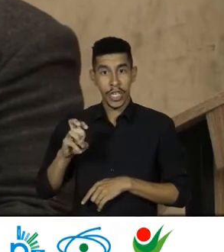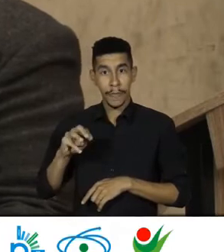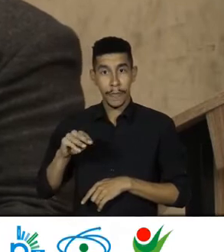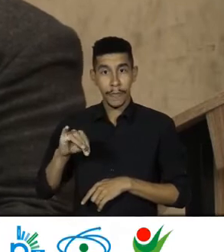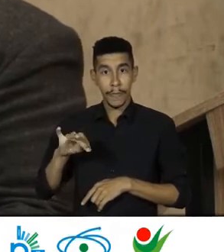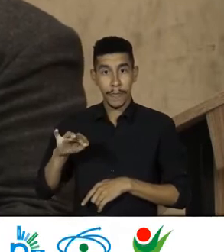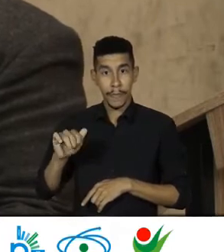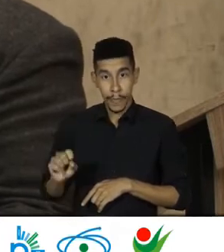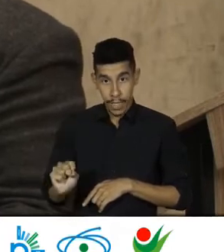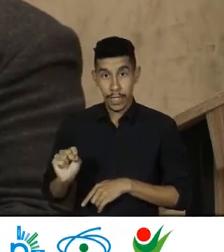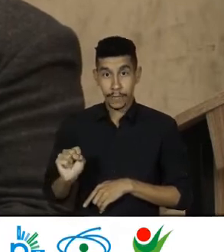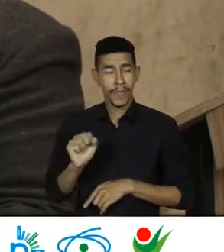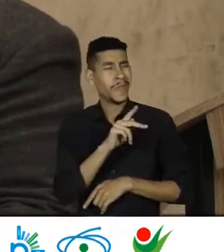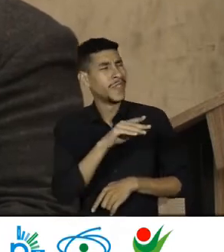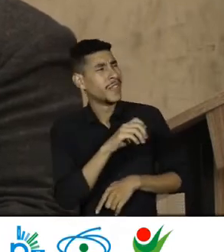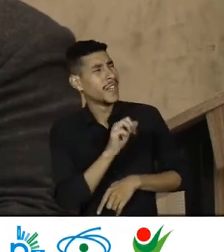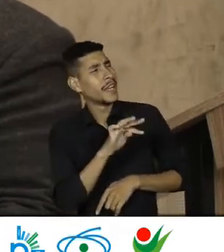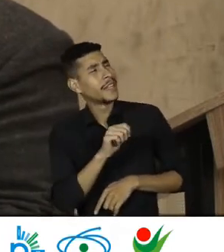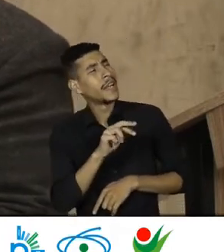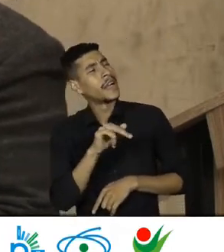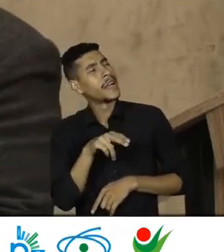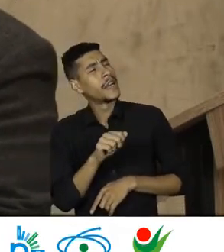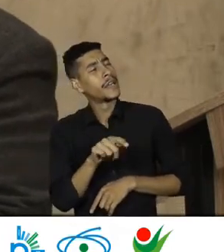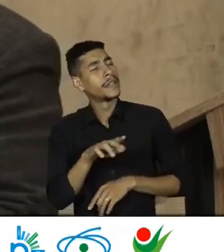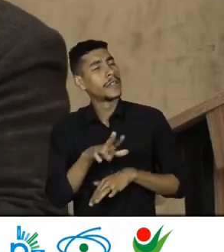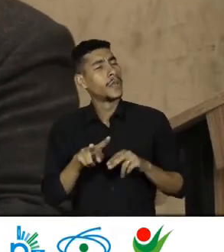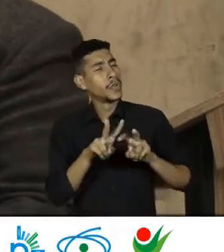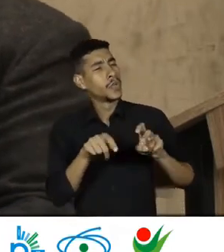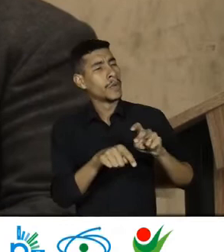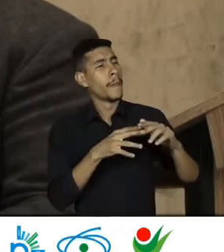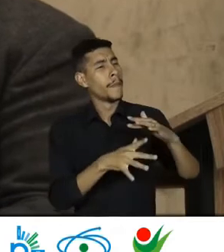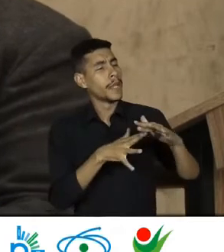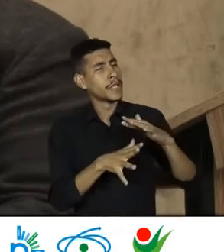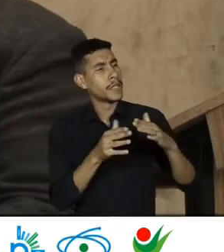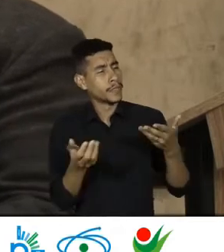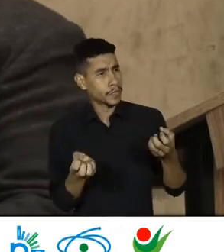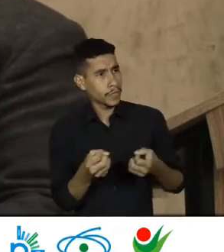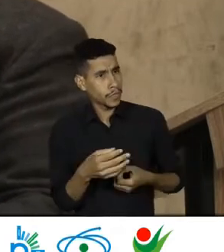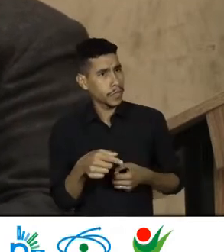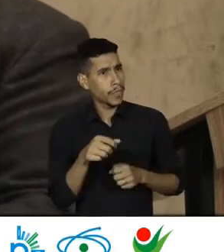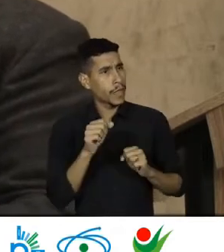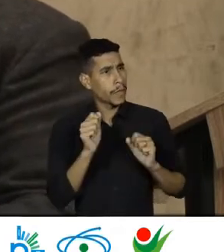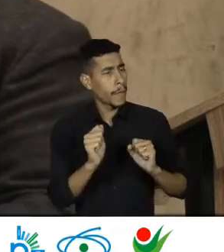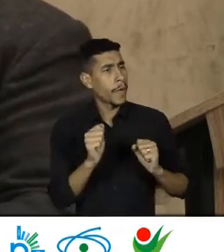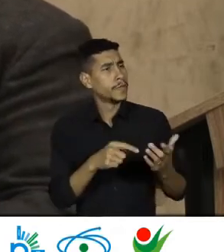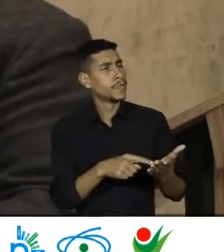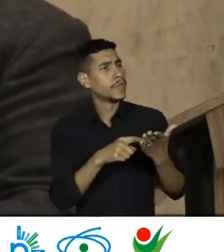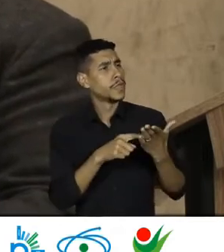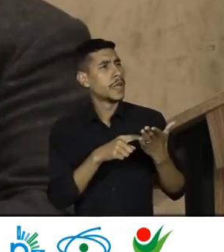Professora Catarina Dentro das discussões Sobre migrações Contemporâneas Você poderia Falar um pouco Mais sobre